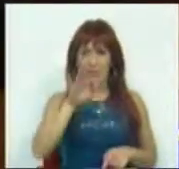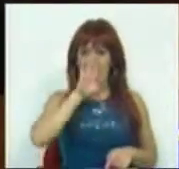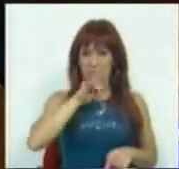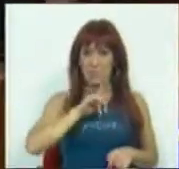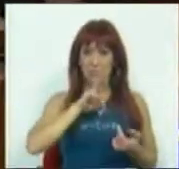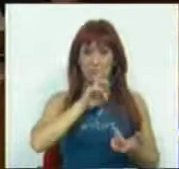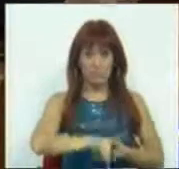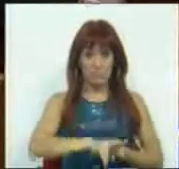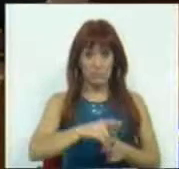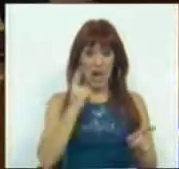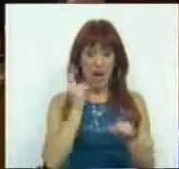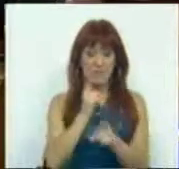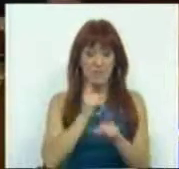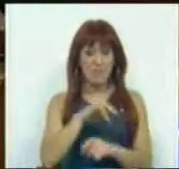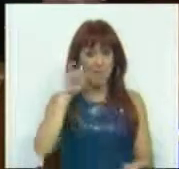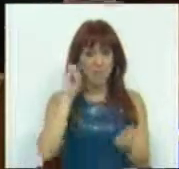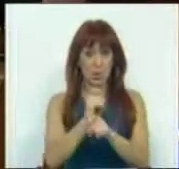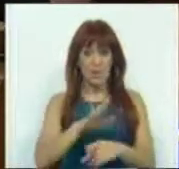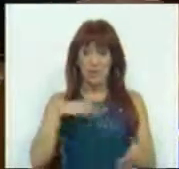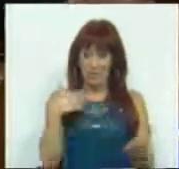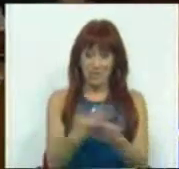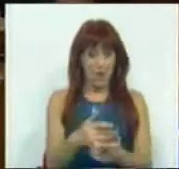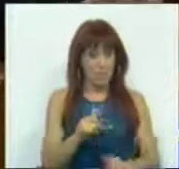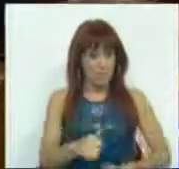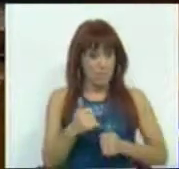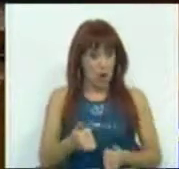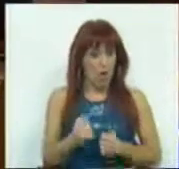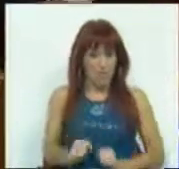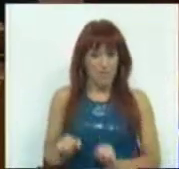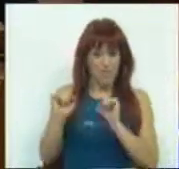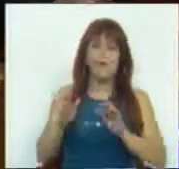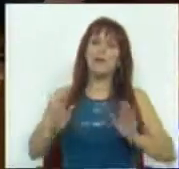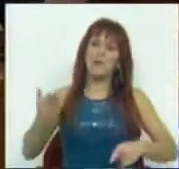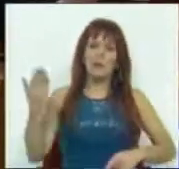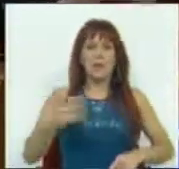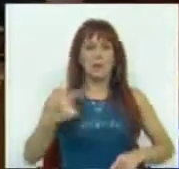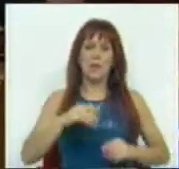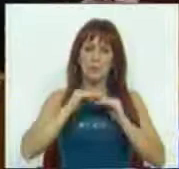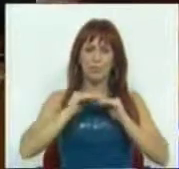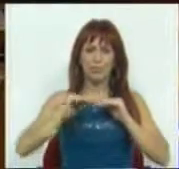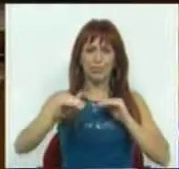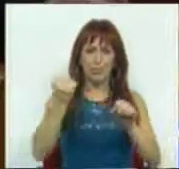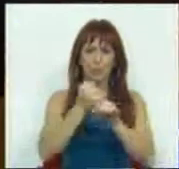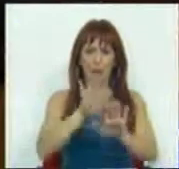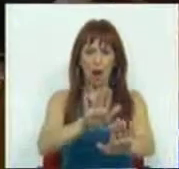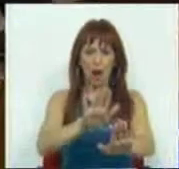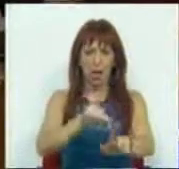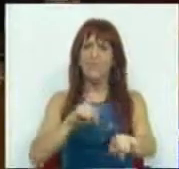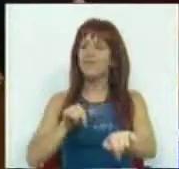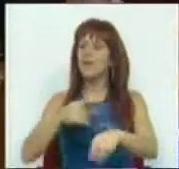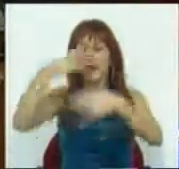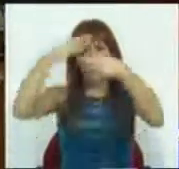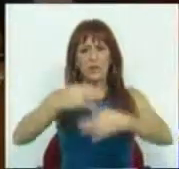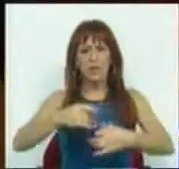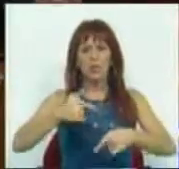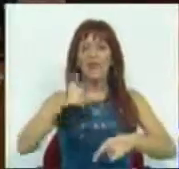respondem às mesmas exigências, se dão o seu melhor. Têm direito à estabilidade no emprego. É essa a